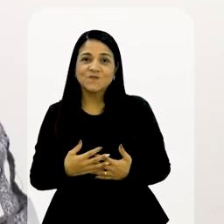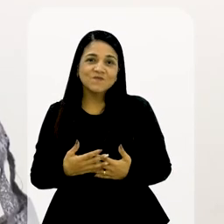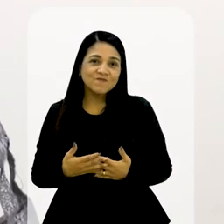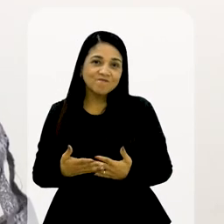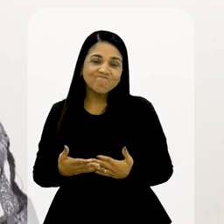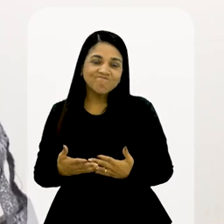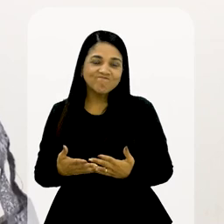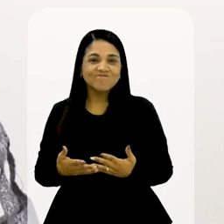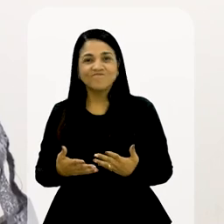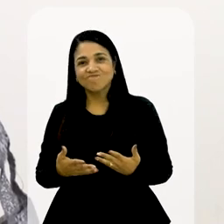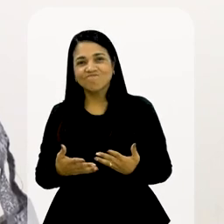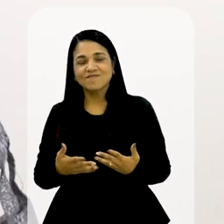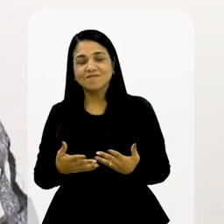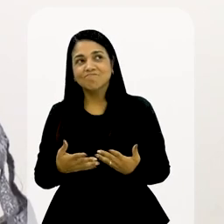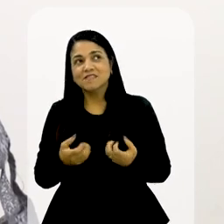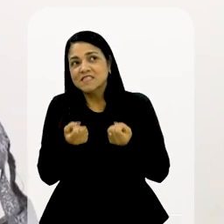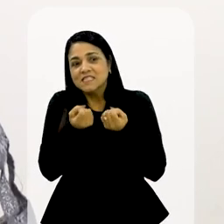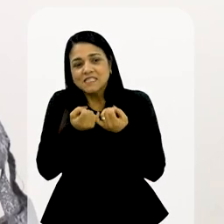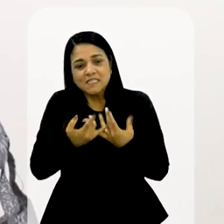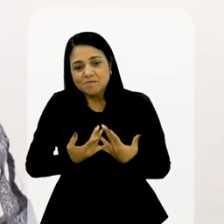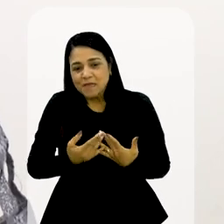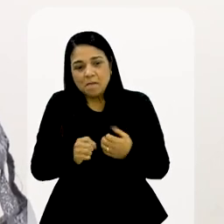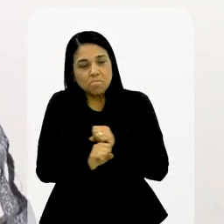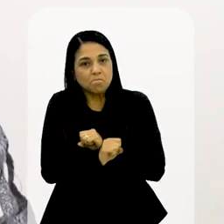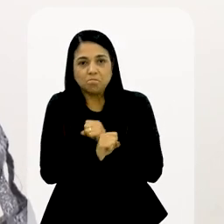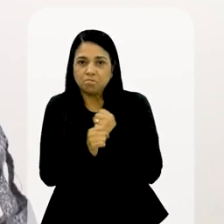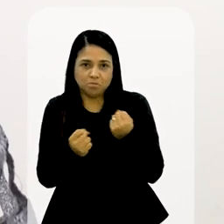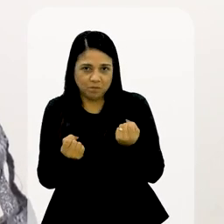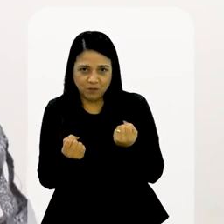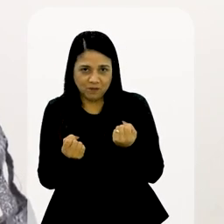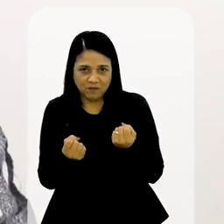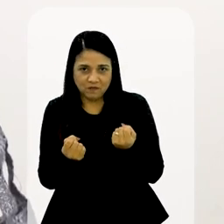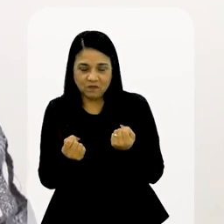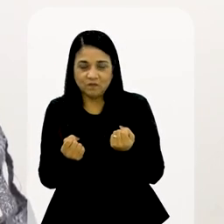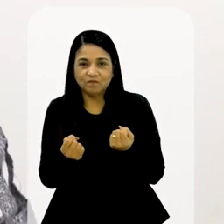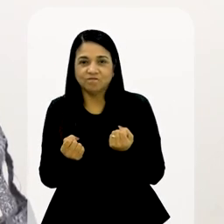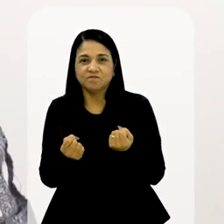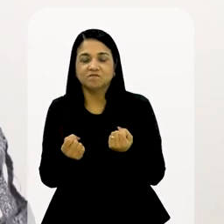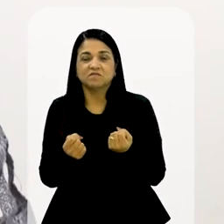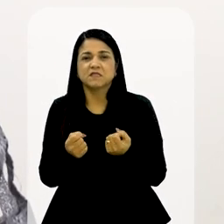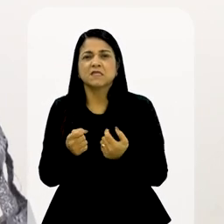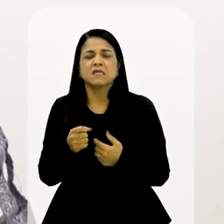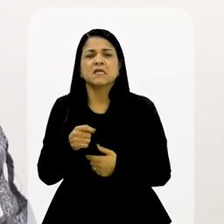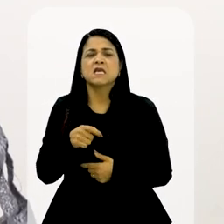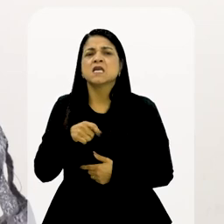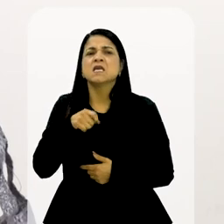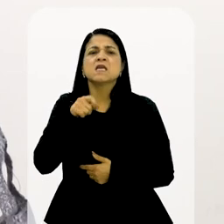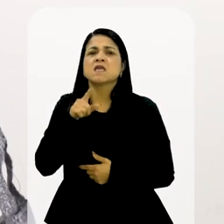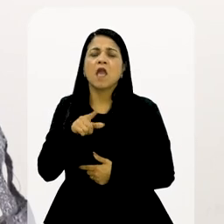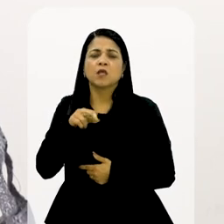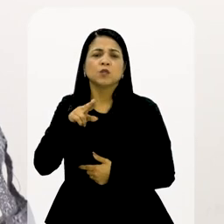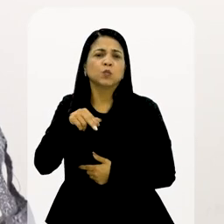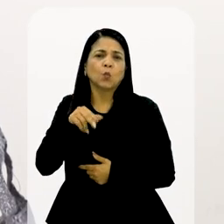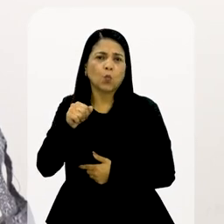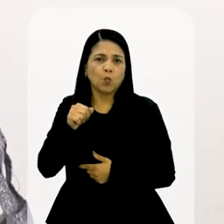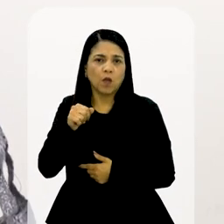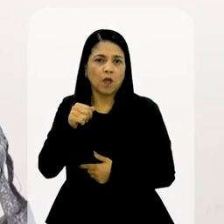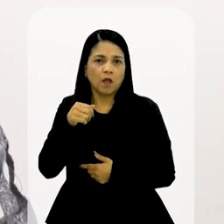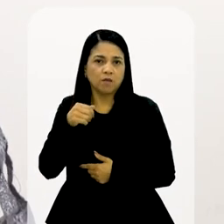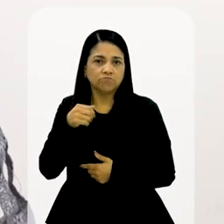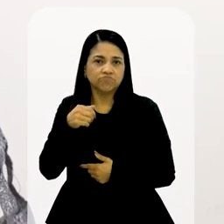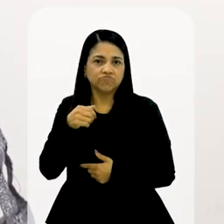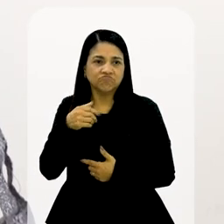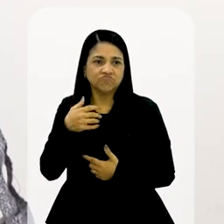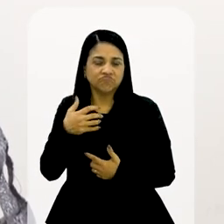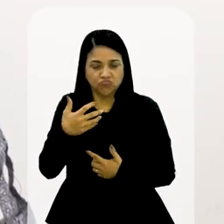Olha, é inexplicável. Eu acho que quem nunca quis ter essa